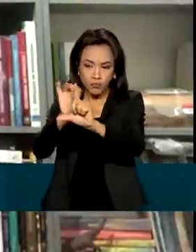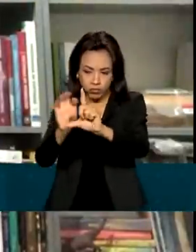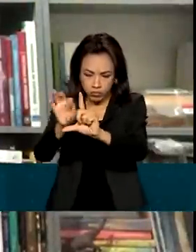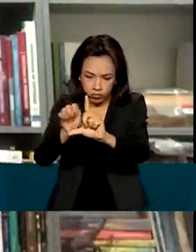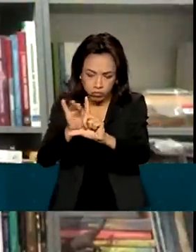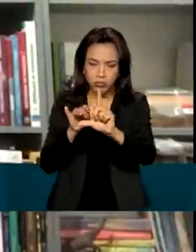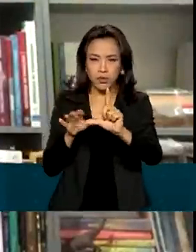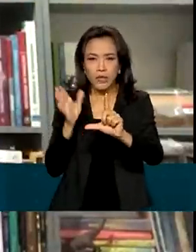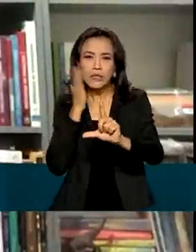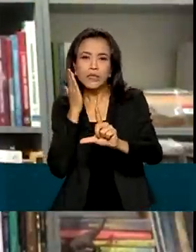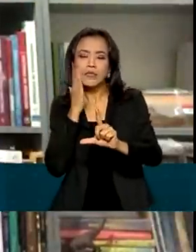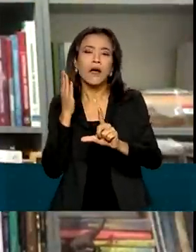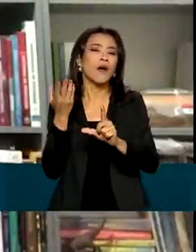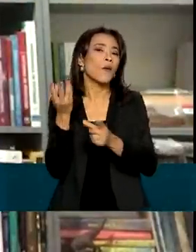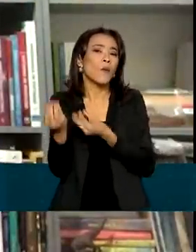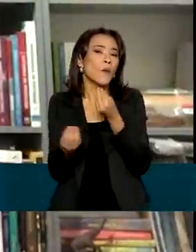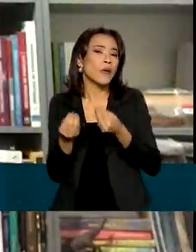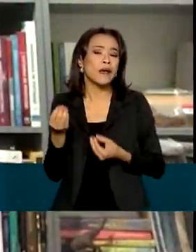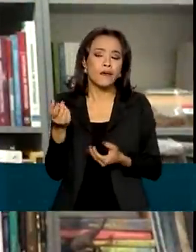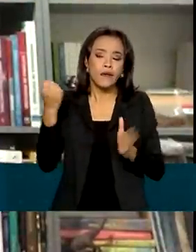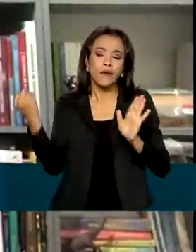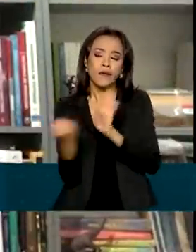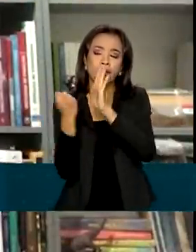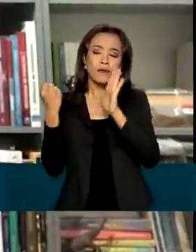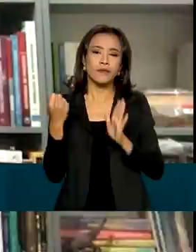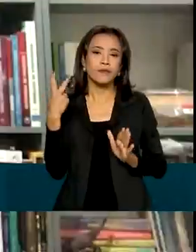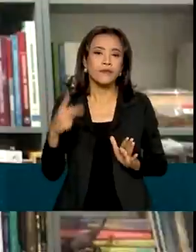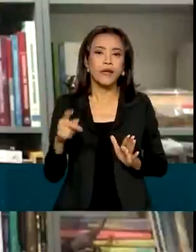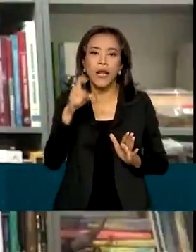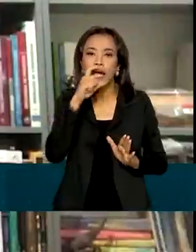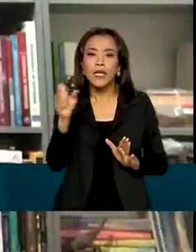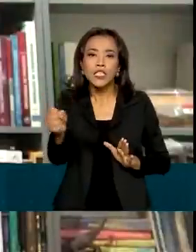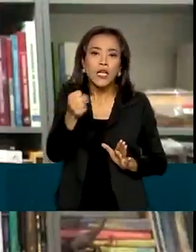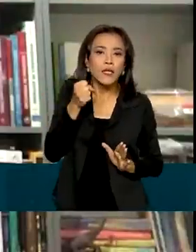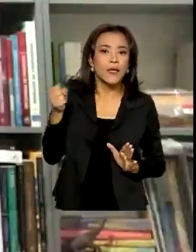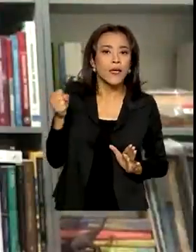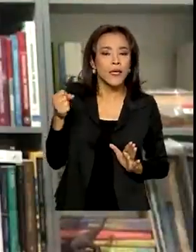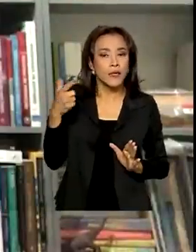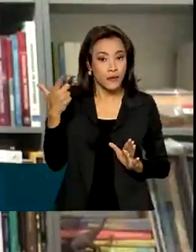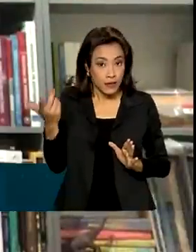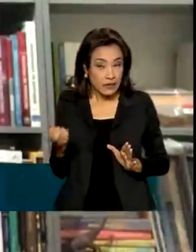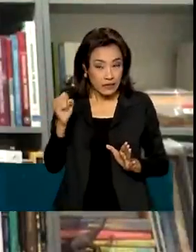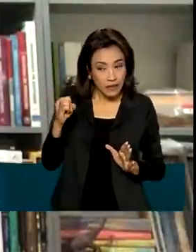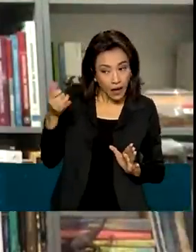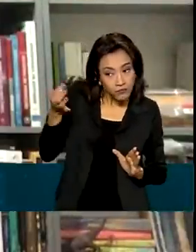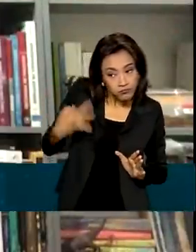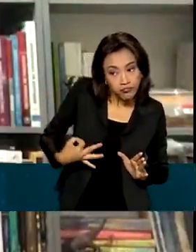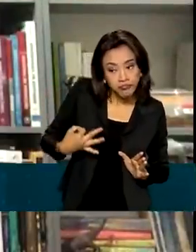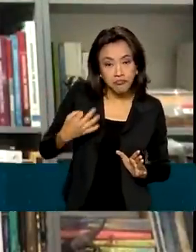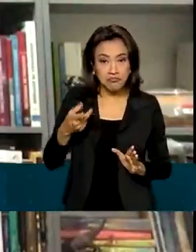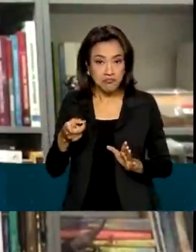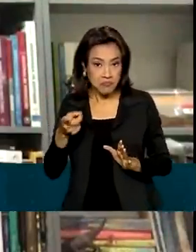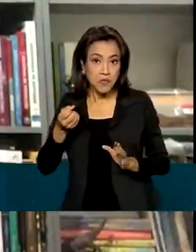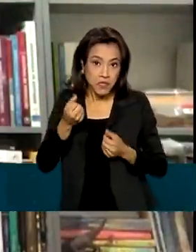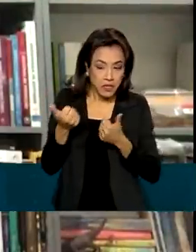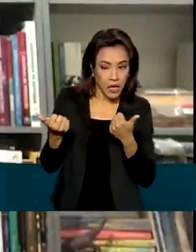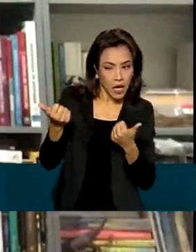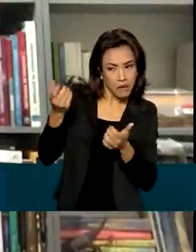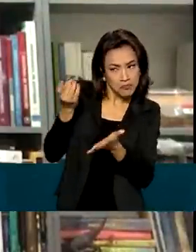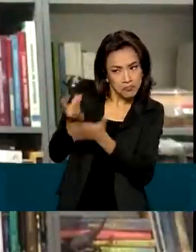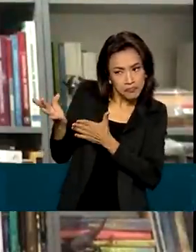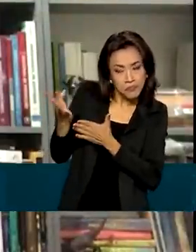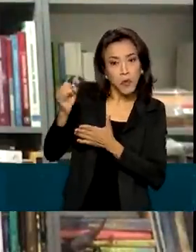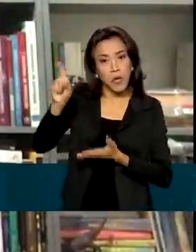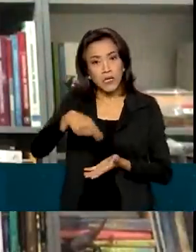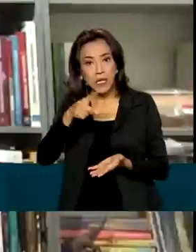o registro daquela geladeira no Inmetro e avaliar se ele está ativo ou inativo, suspenso ou